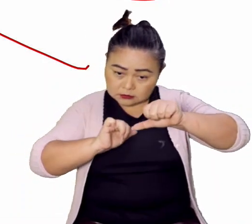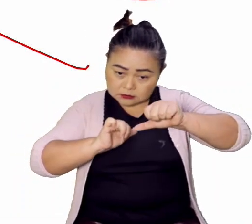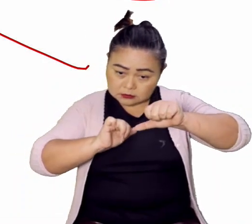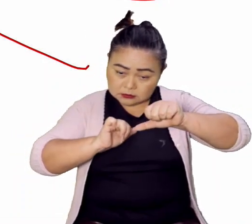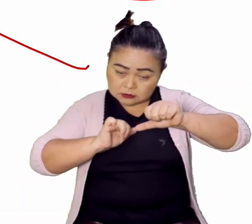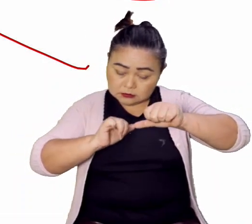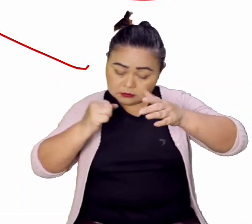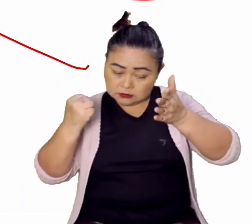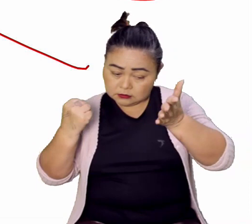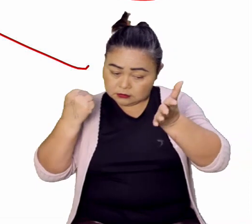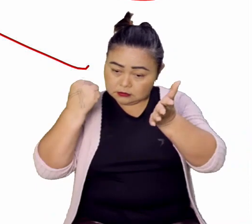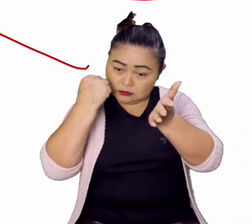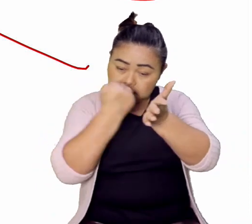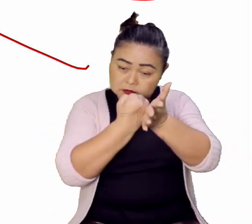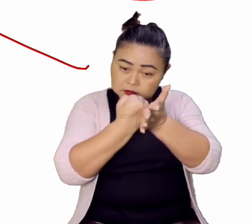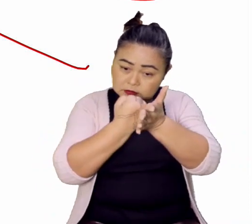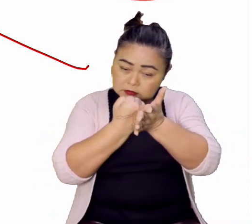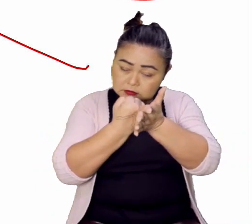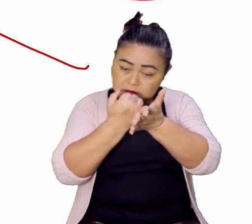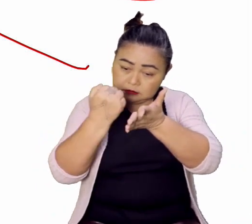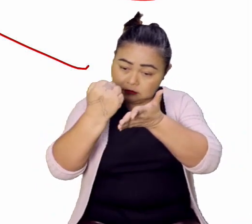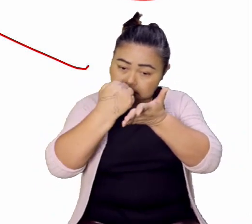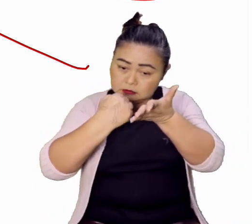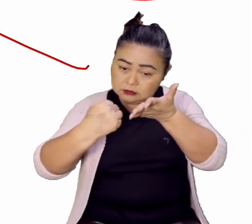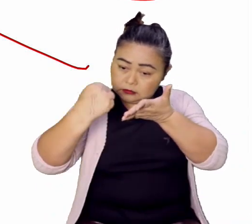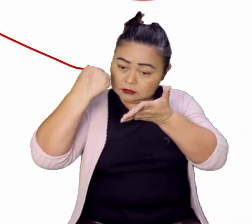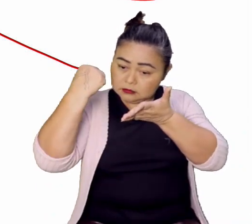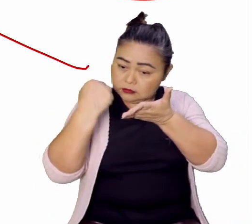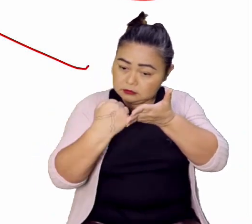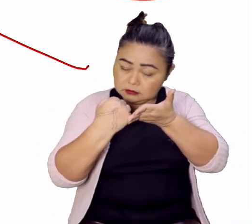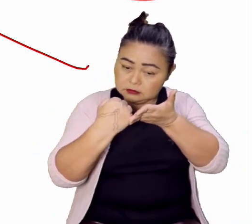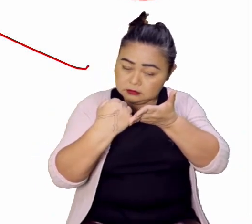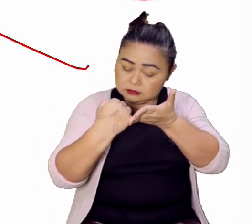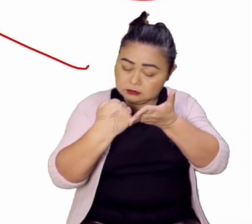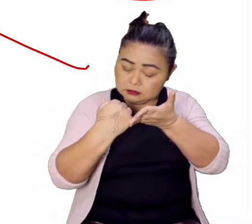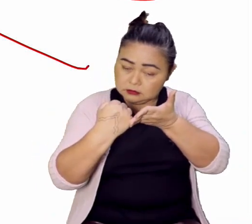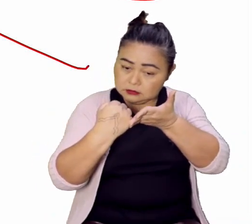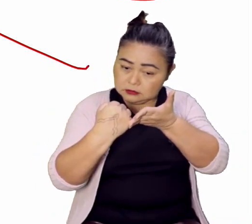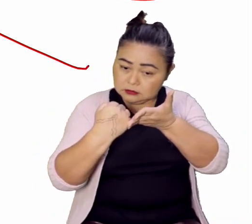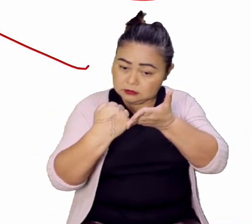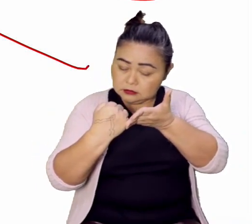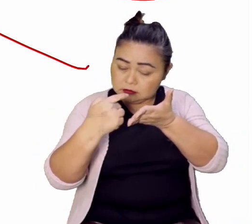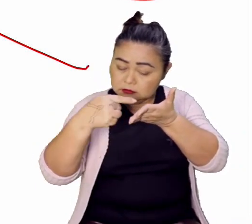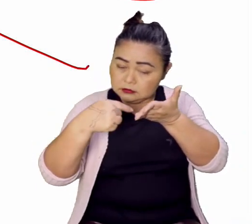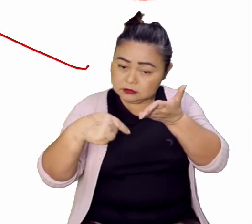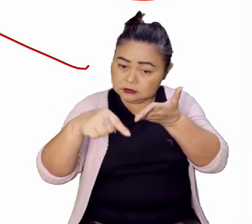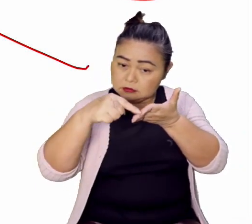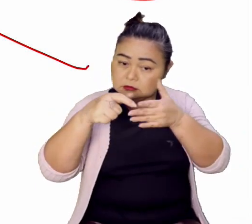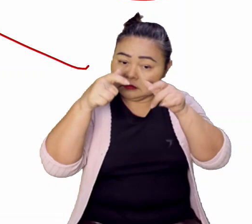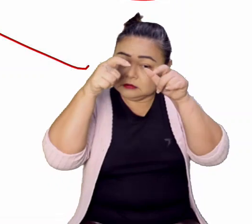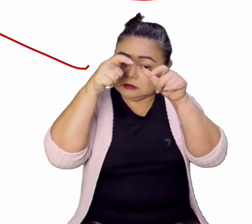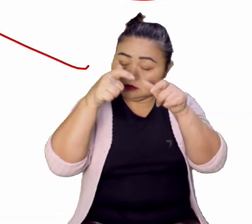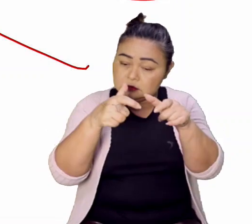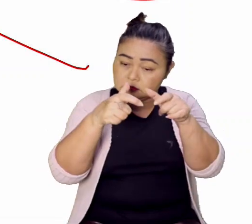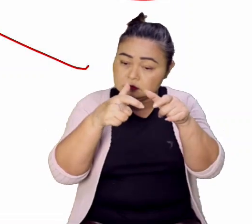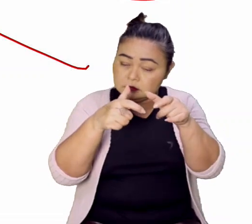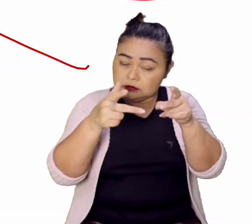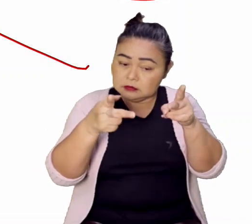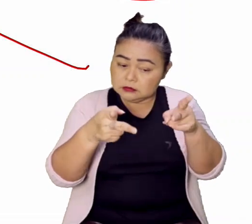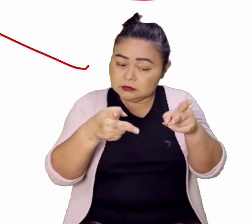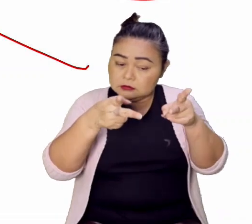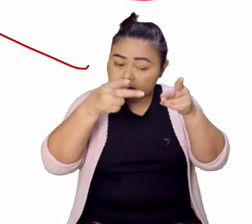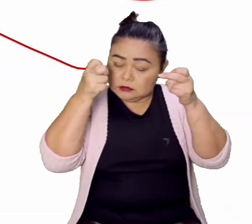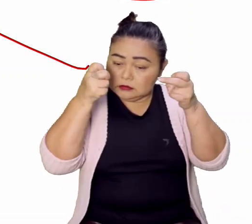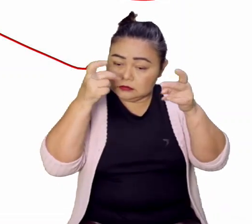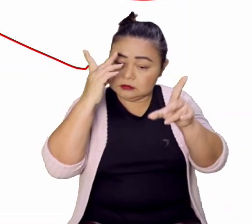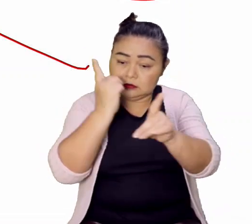símbolo, uma chancela, um carimbo, a que identificava o local onde ele teria sido